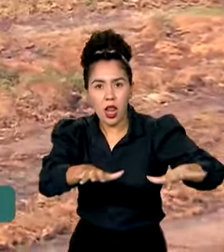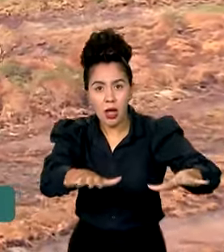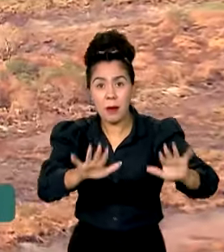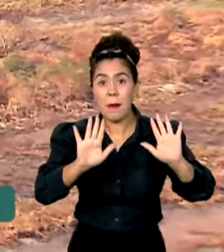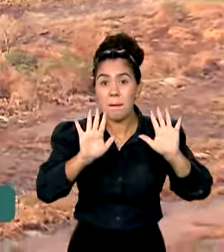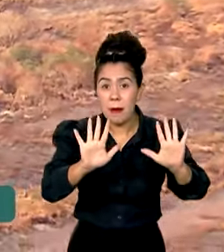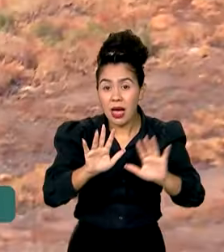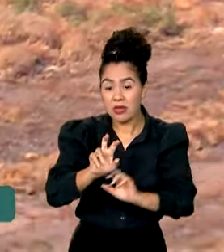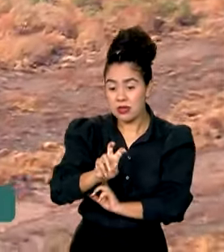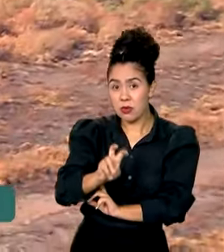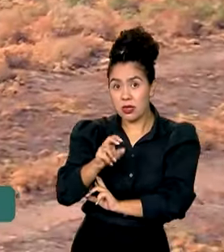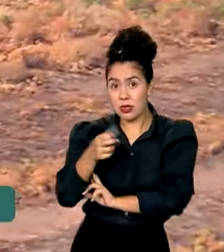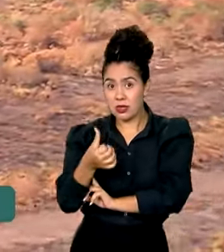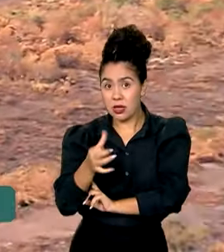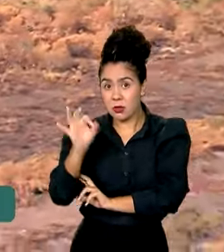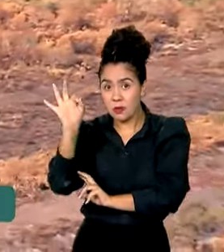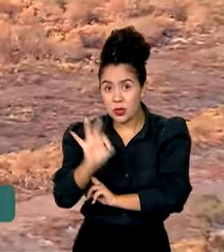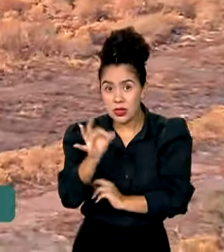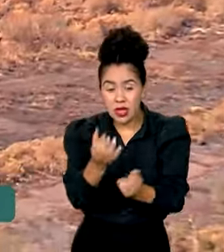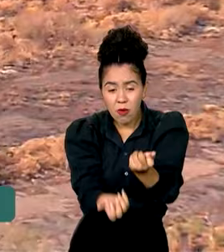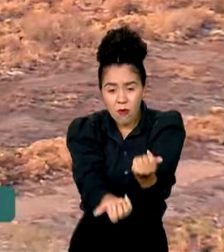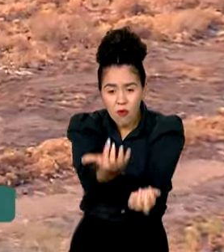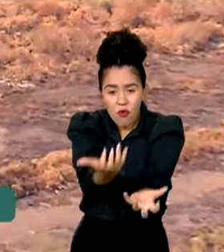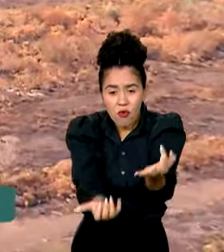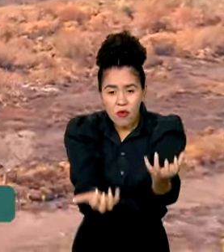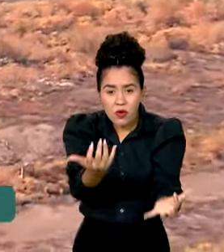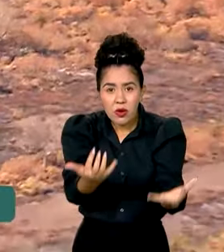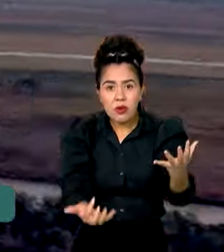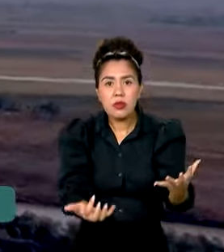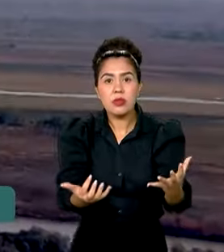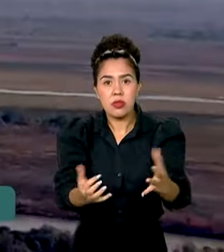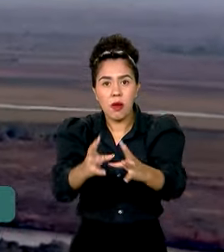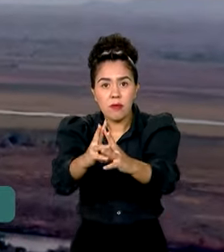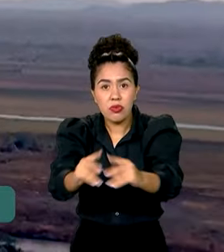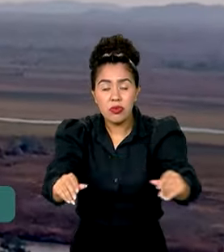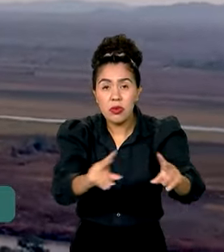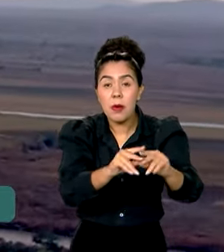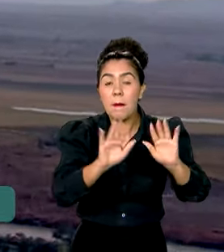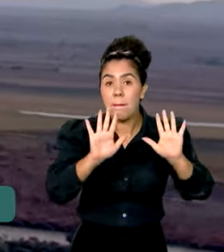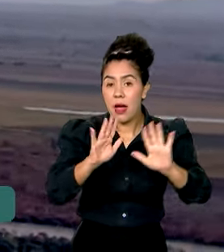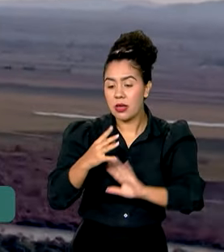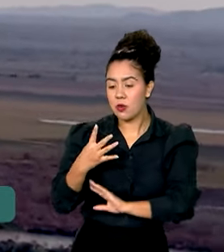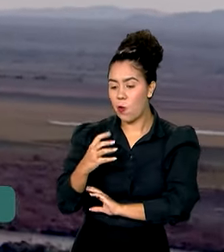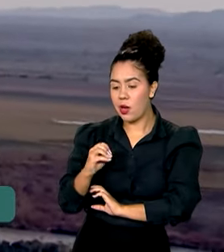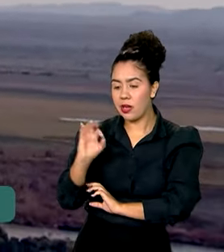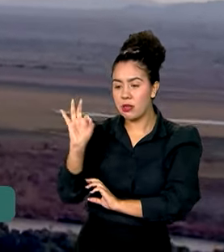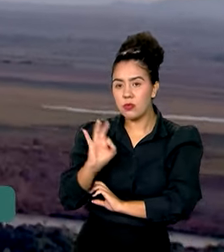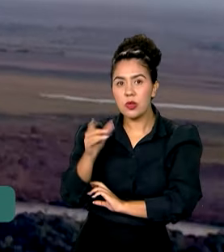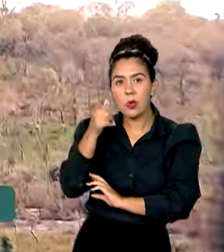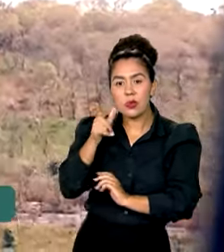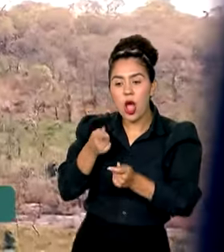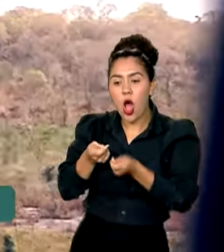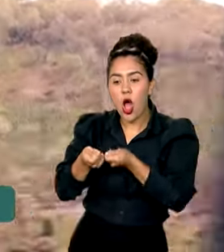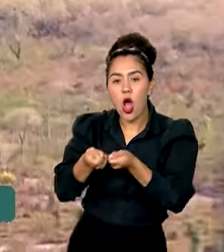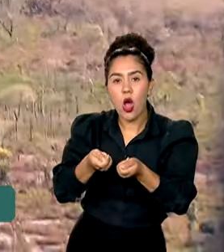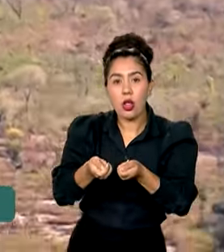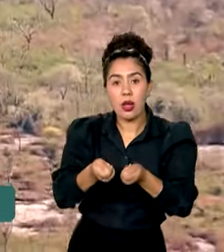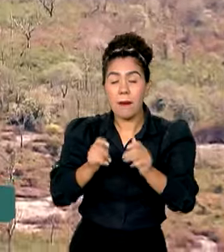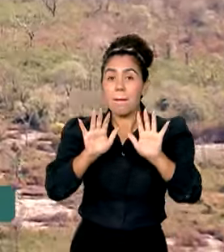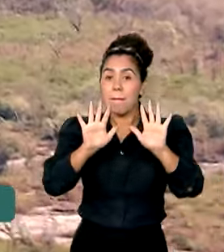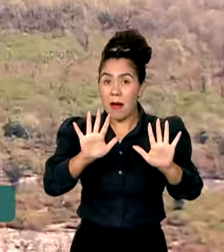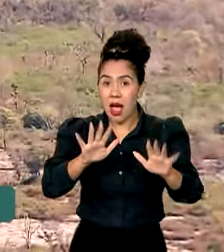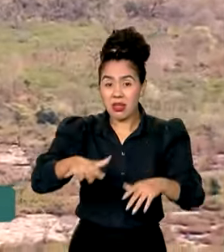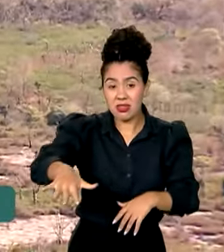56% dos incêndios estão extintos e 40% controlados. Mas o